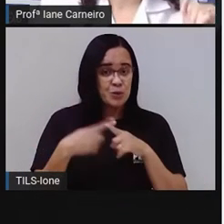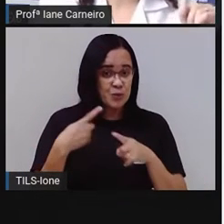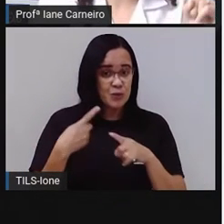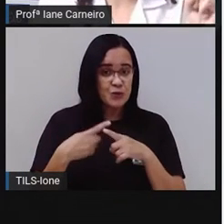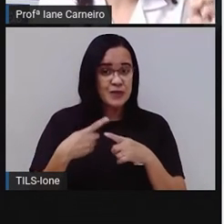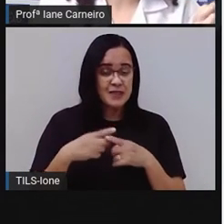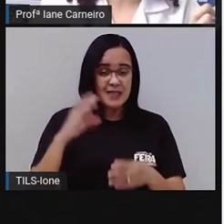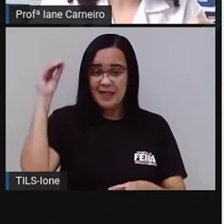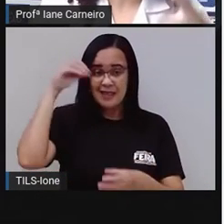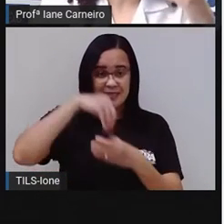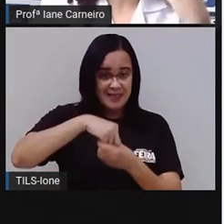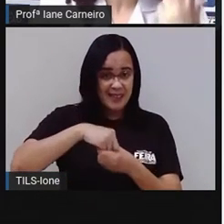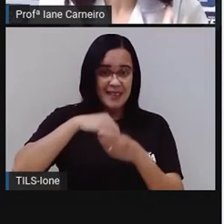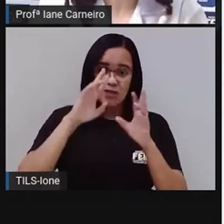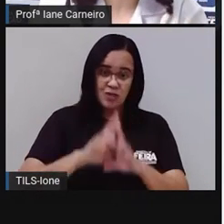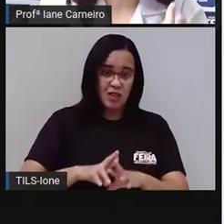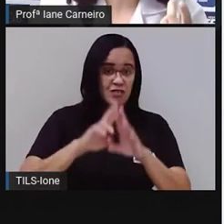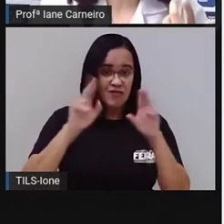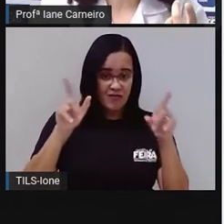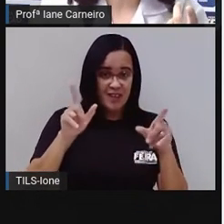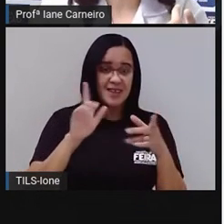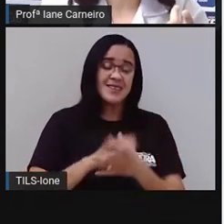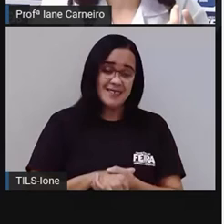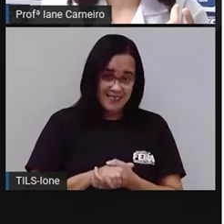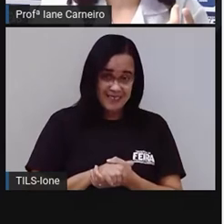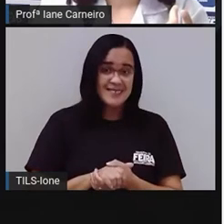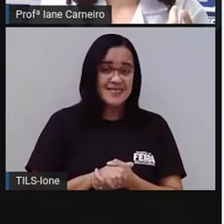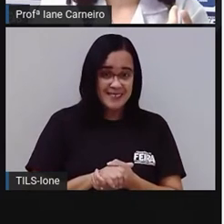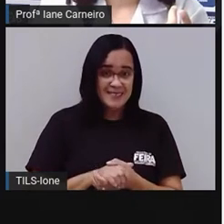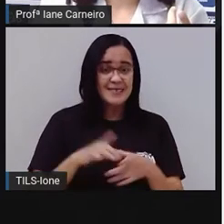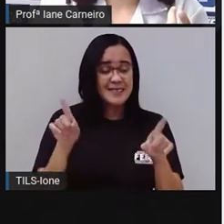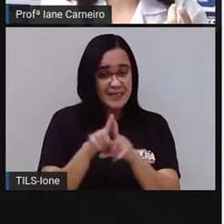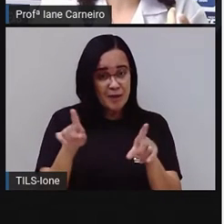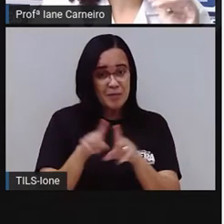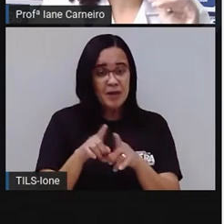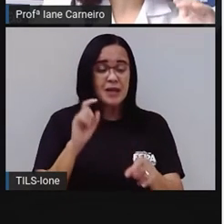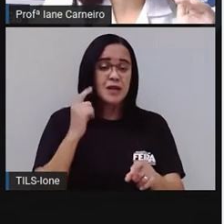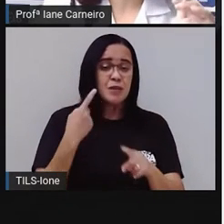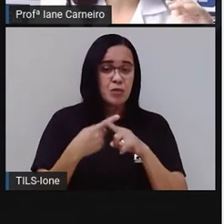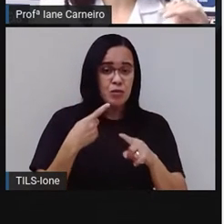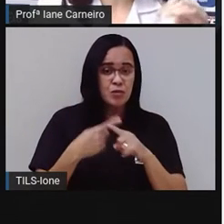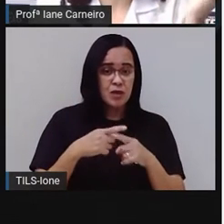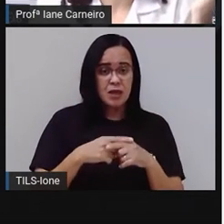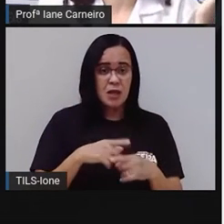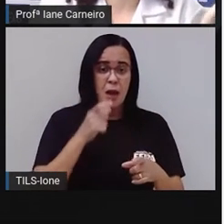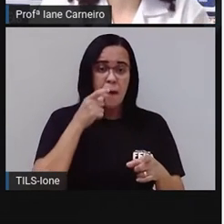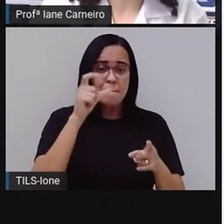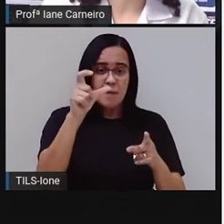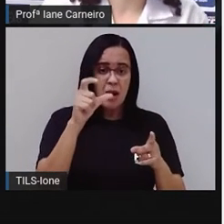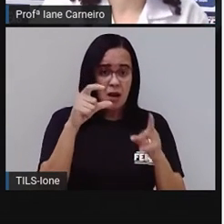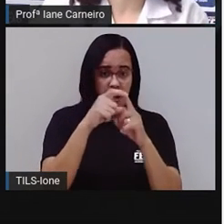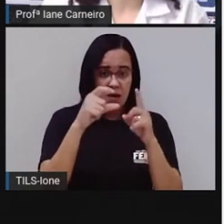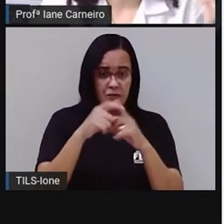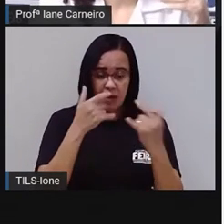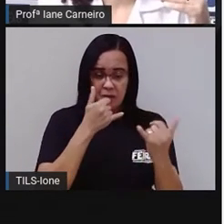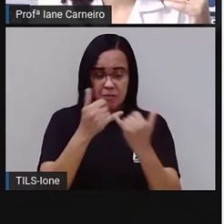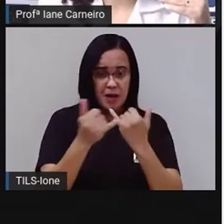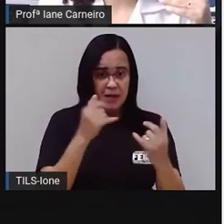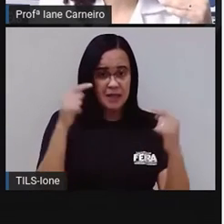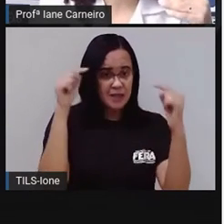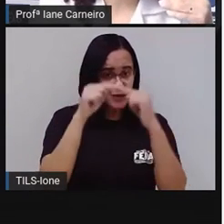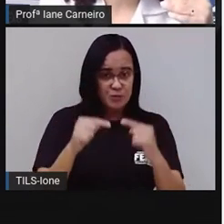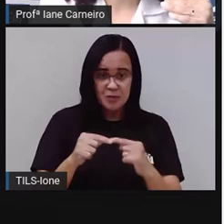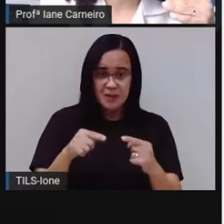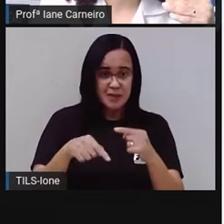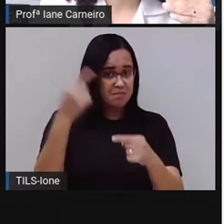polpa não é doce e refrescante, mas também porque, ó, a rima não combina com a palavra jaca, né? Então,